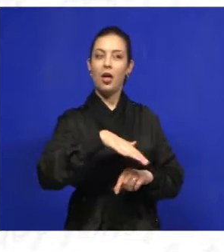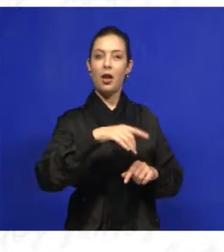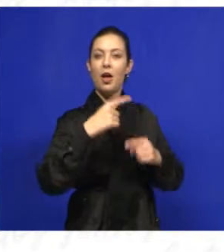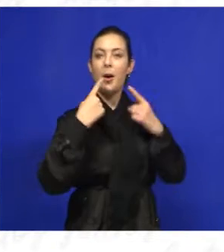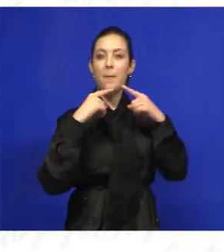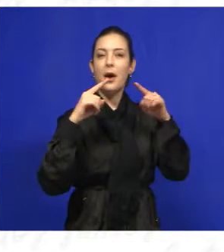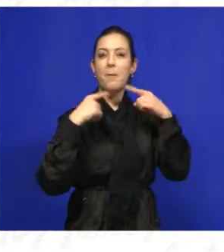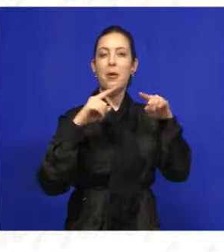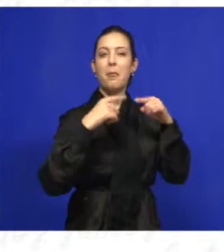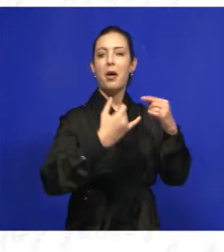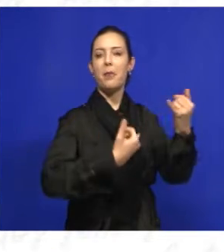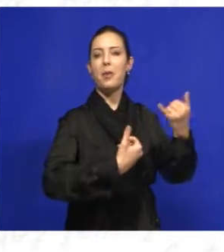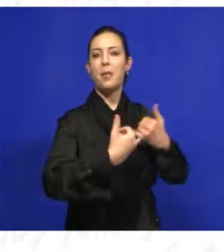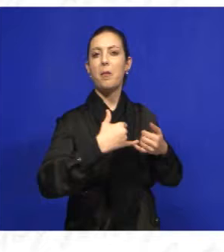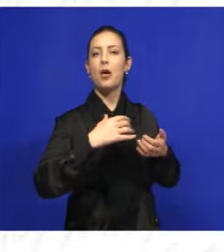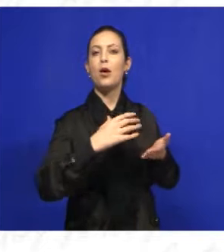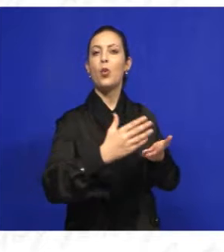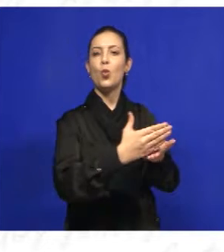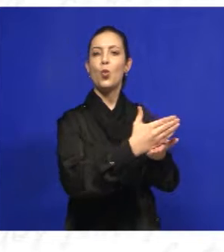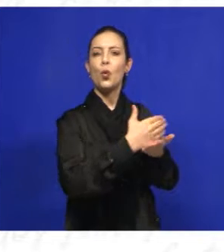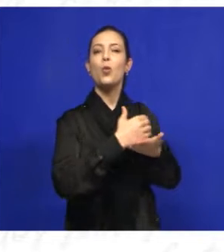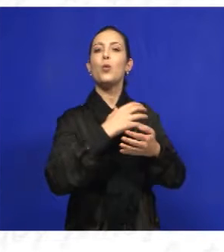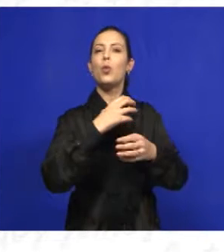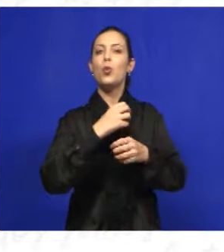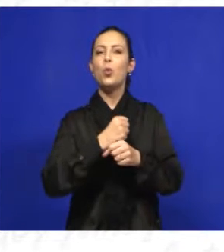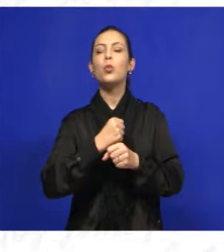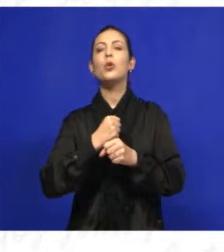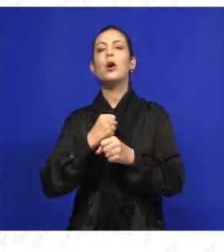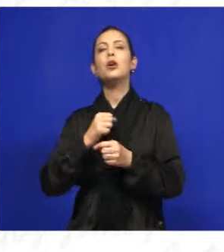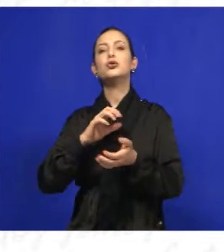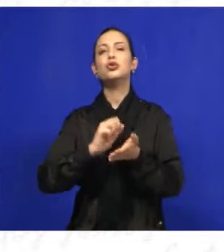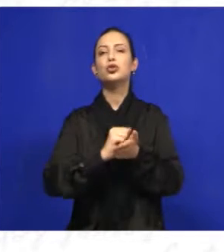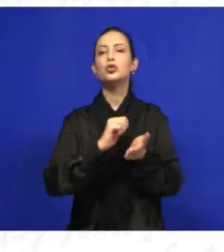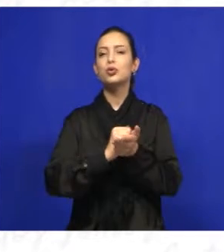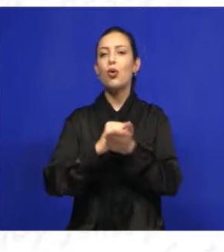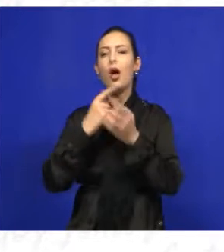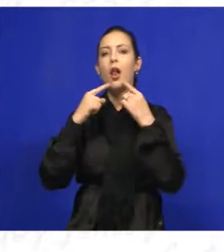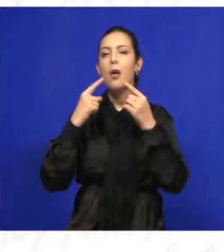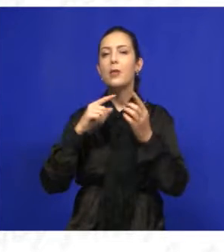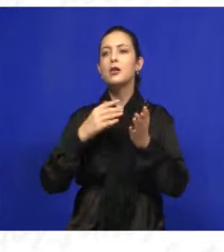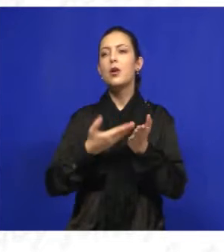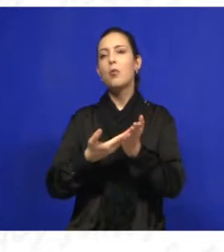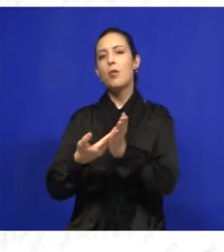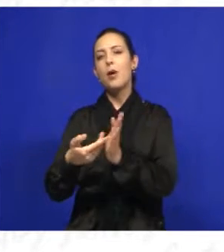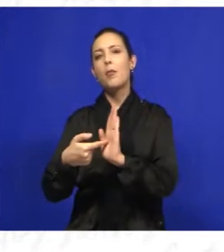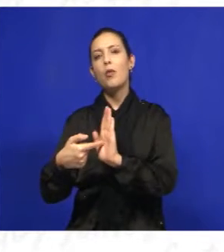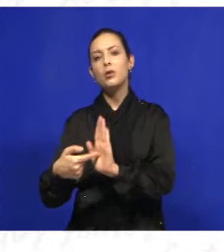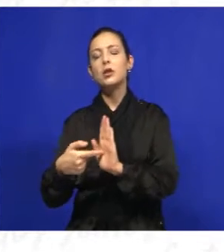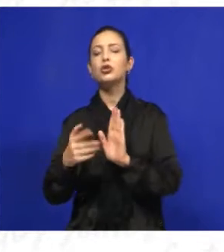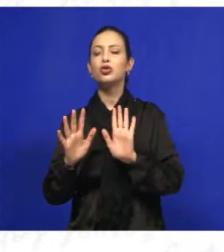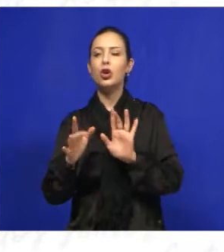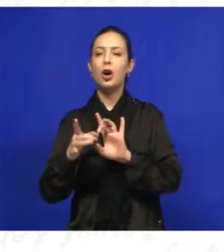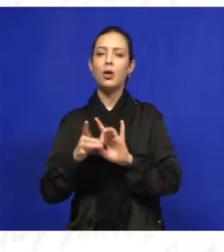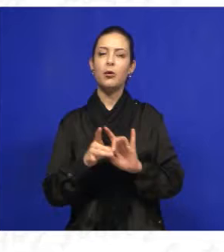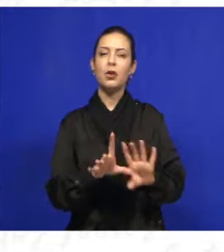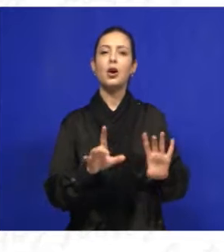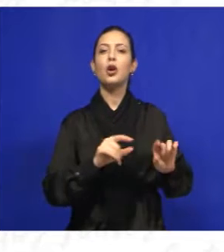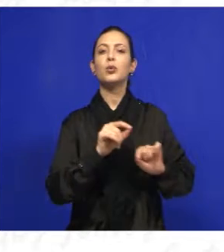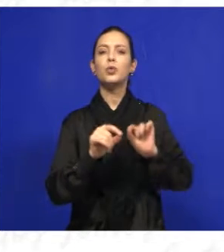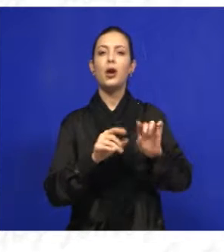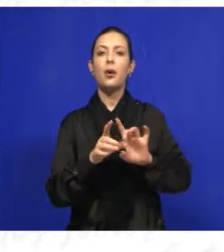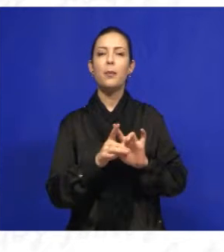moradores dessa região e o Marcos Maturano também, o diretor de praças e áreas verdes, vai estar aí disponibilizando